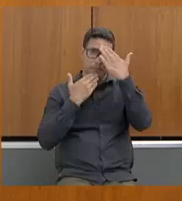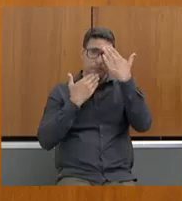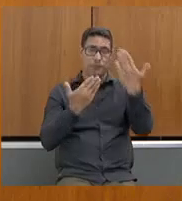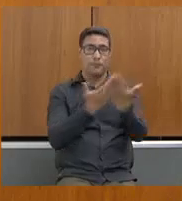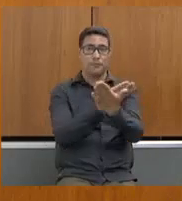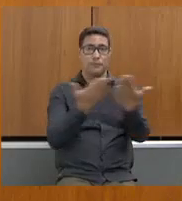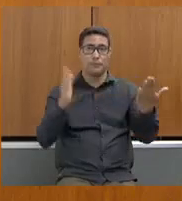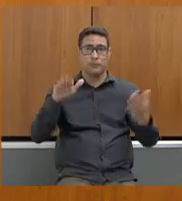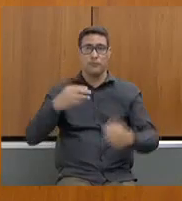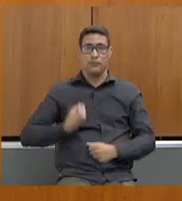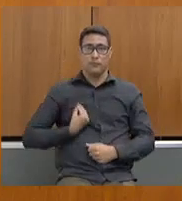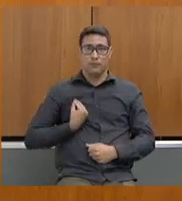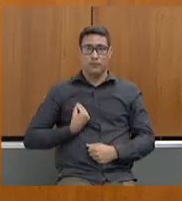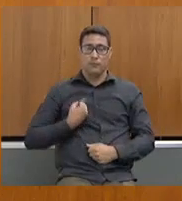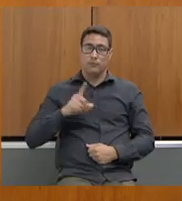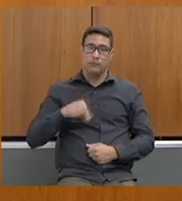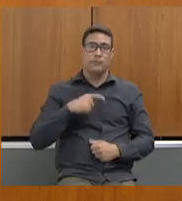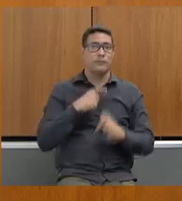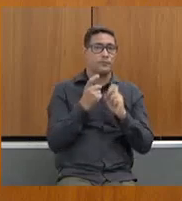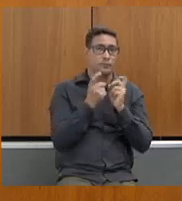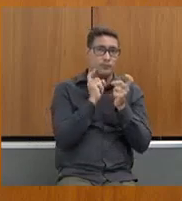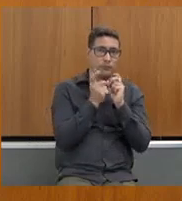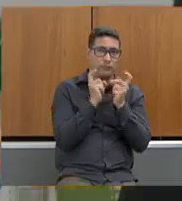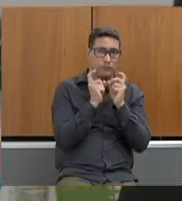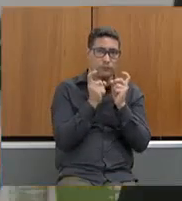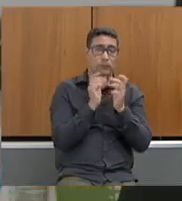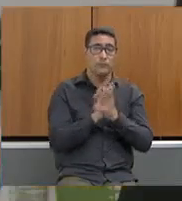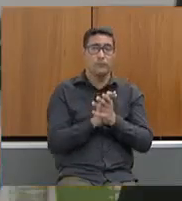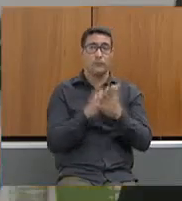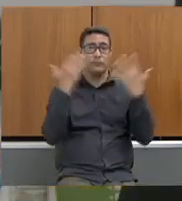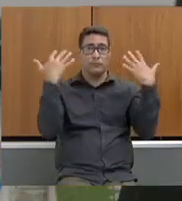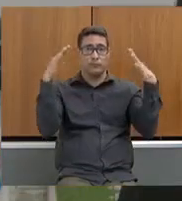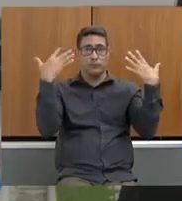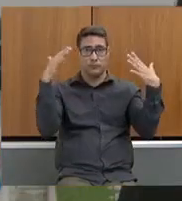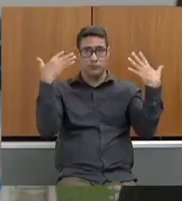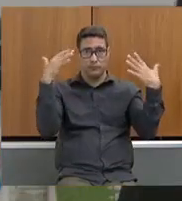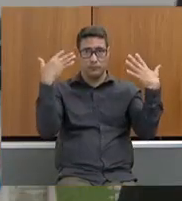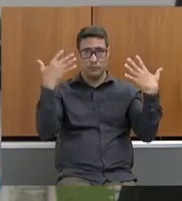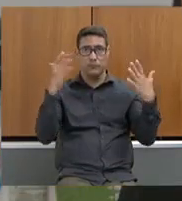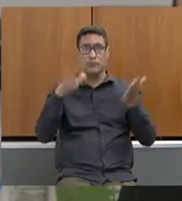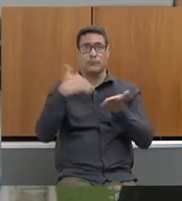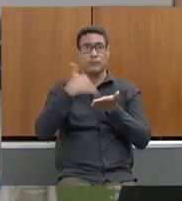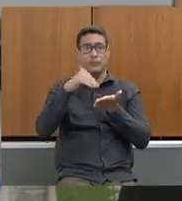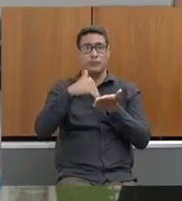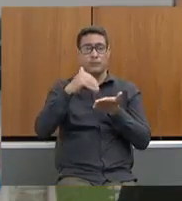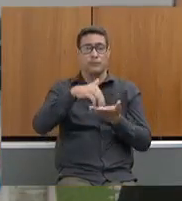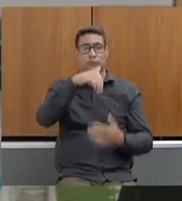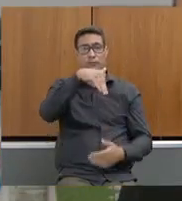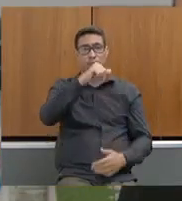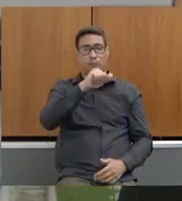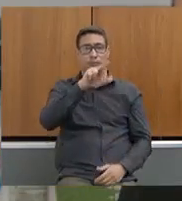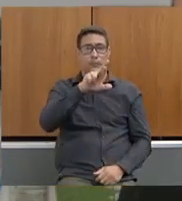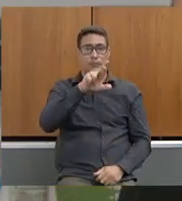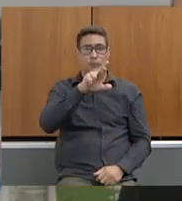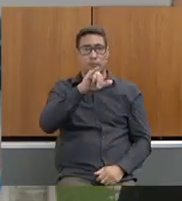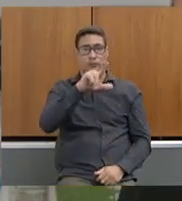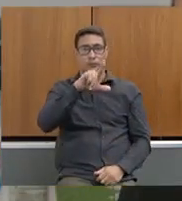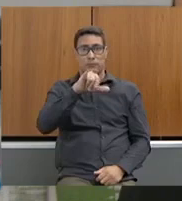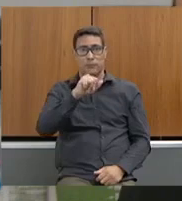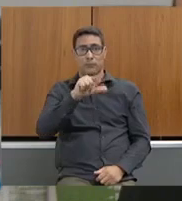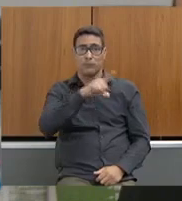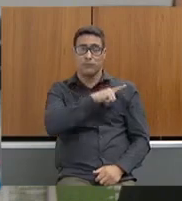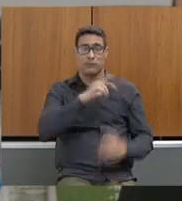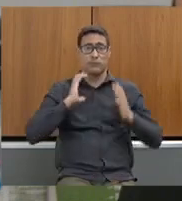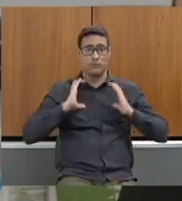que participaram dessa reunião. E eu quero parabenizar a secretária Marília Carvalho de Mello pela sua conduta,